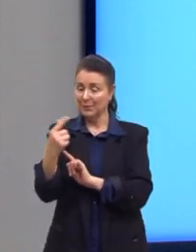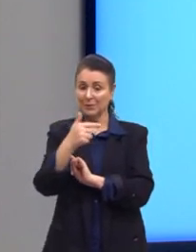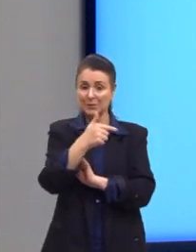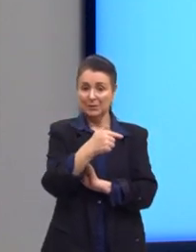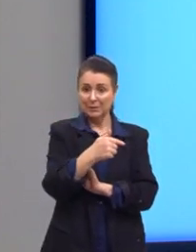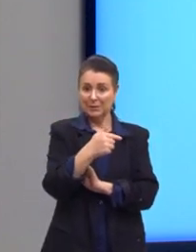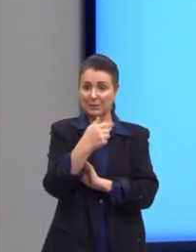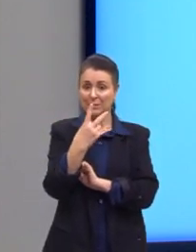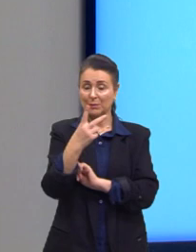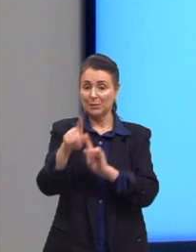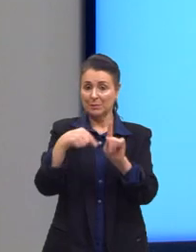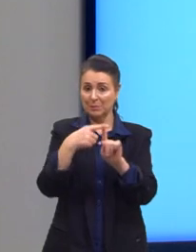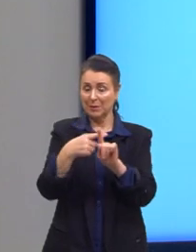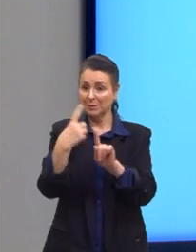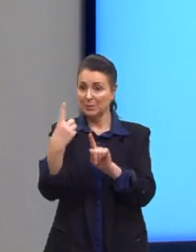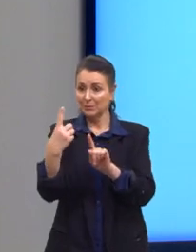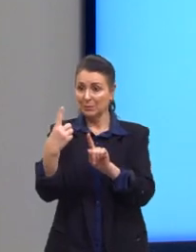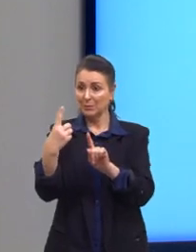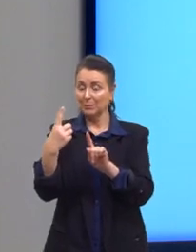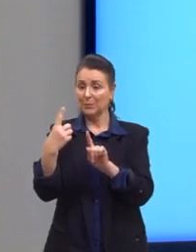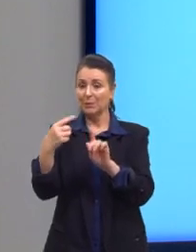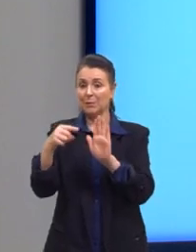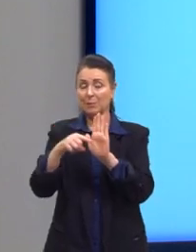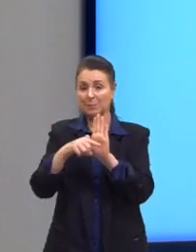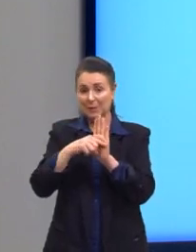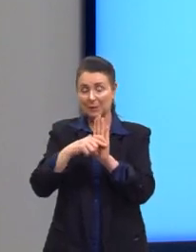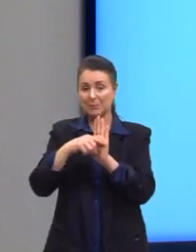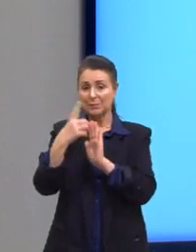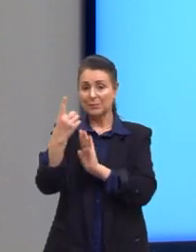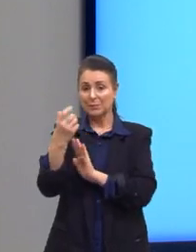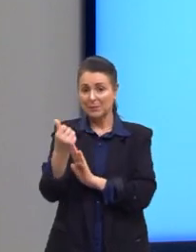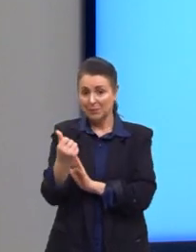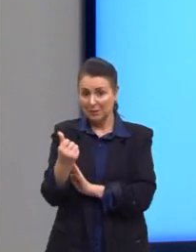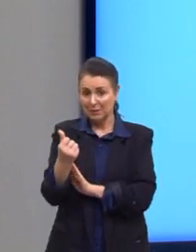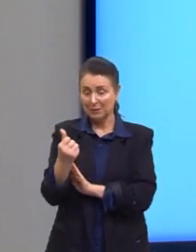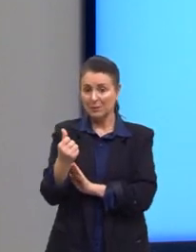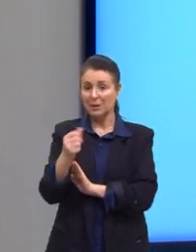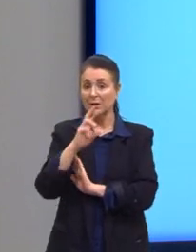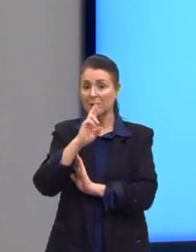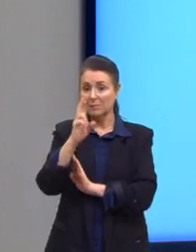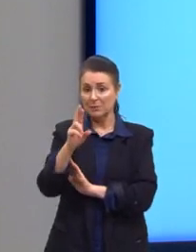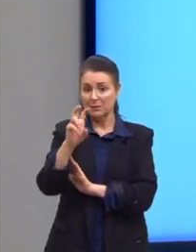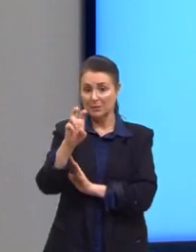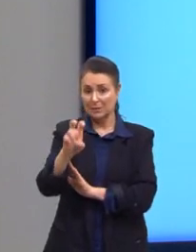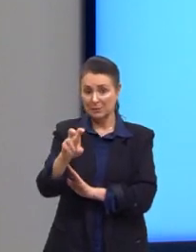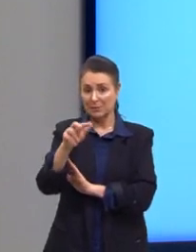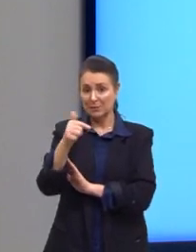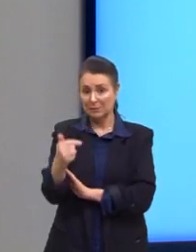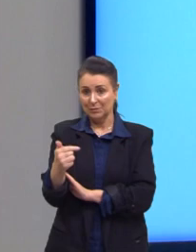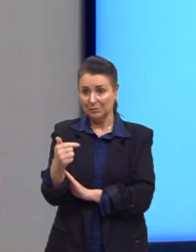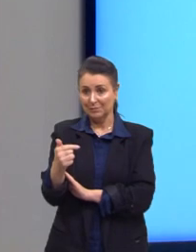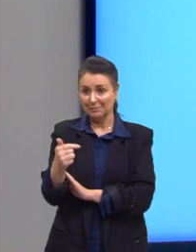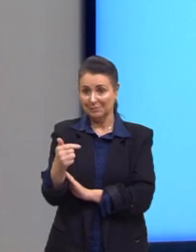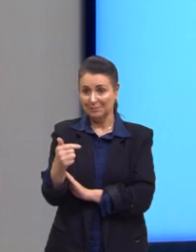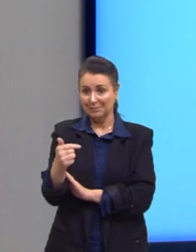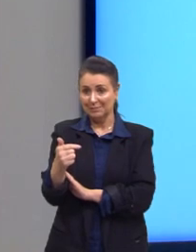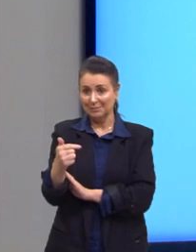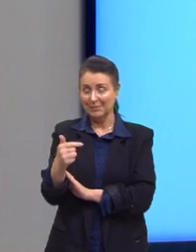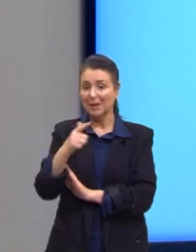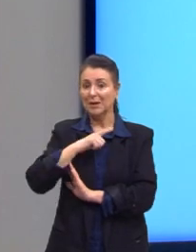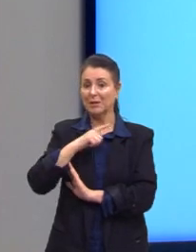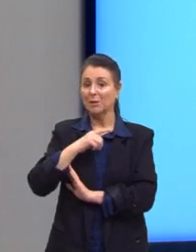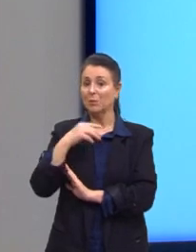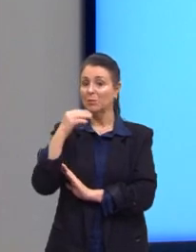mais 1 menos 16, que resulta em 57. Então, aqui nós temos os